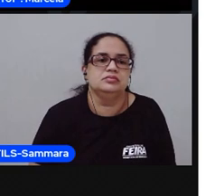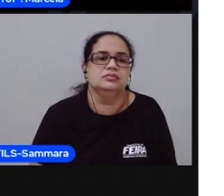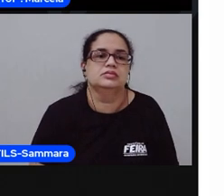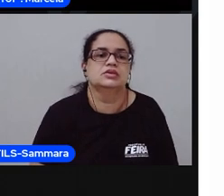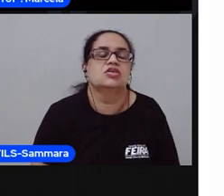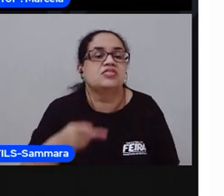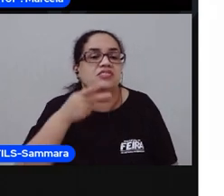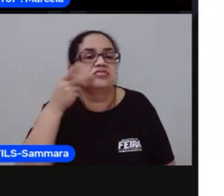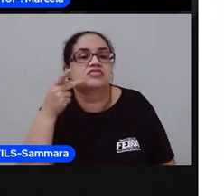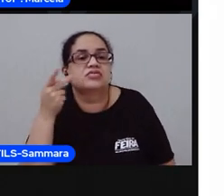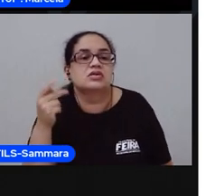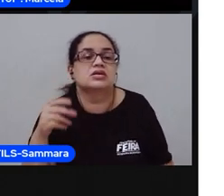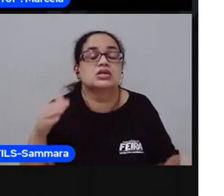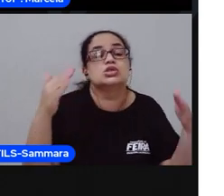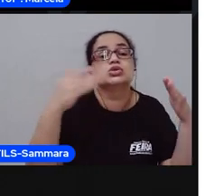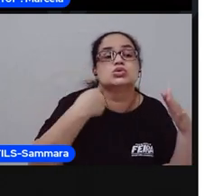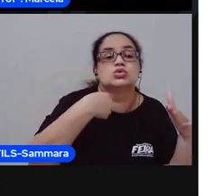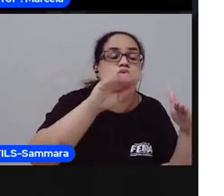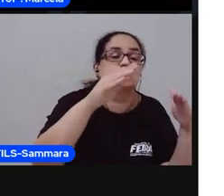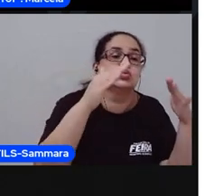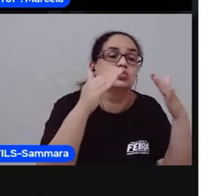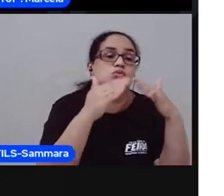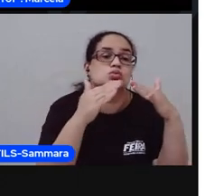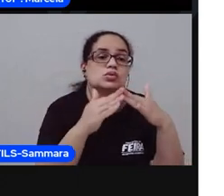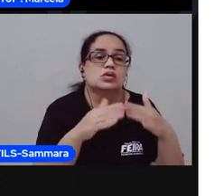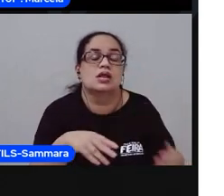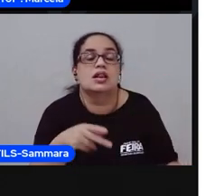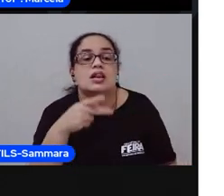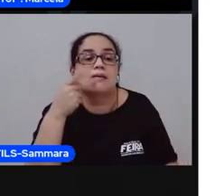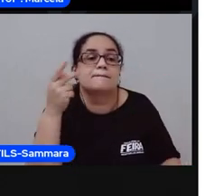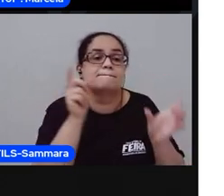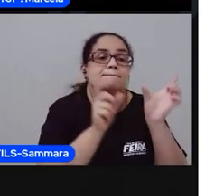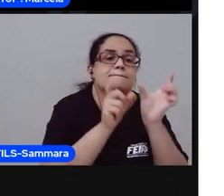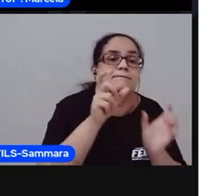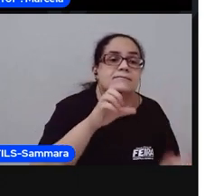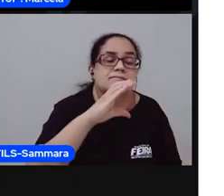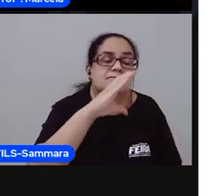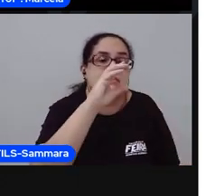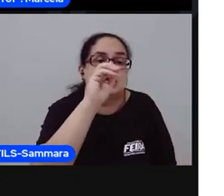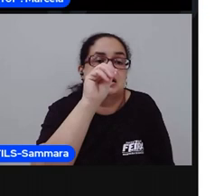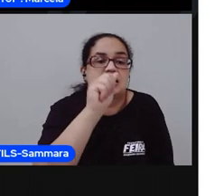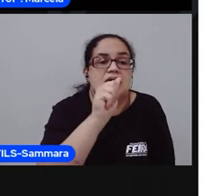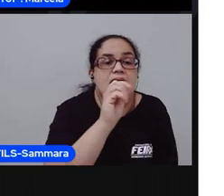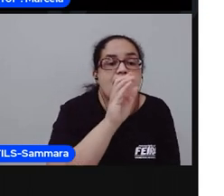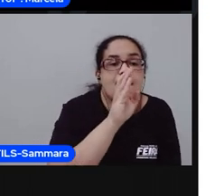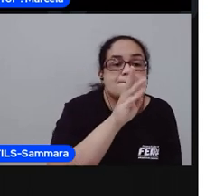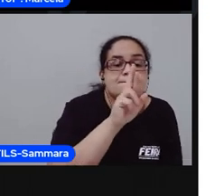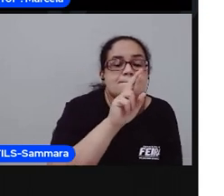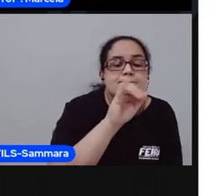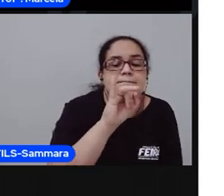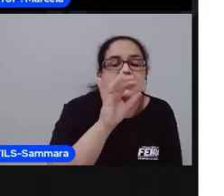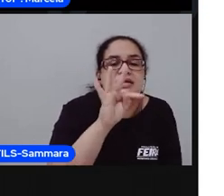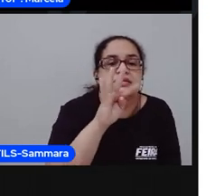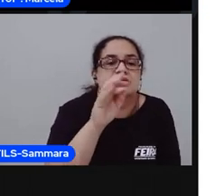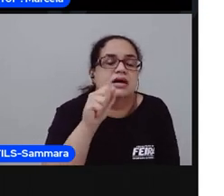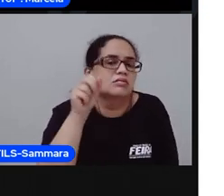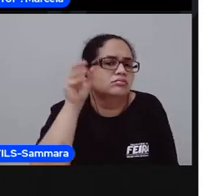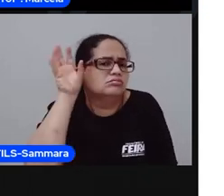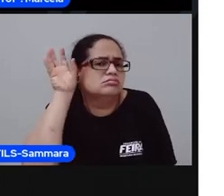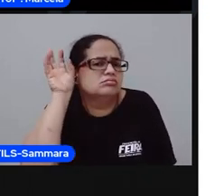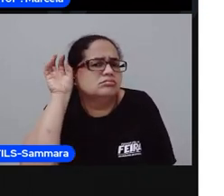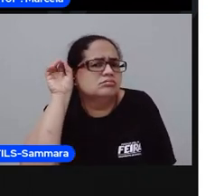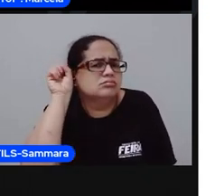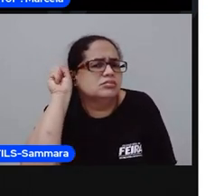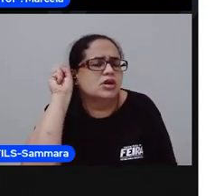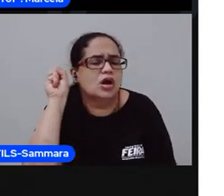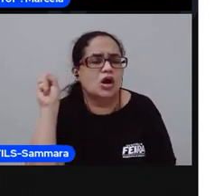Fala aí na sua casa, alto, essa palavra cabrita. Escuta. Qual é a última